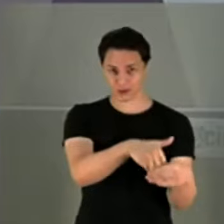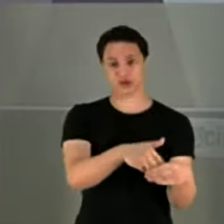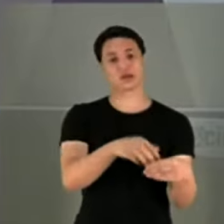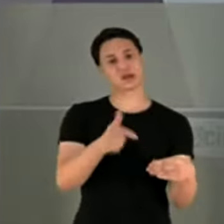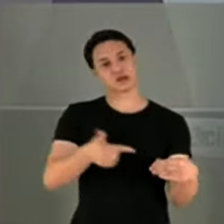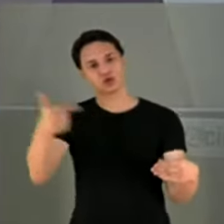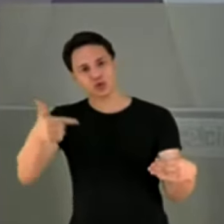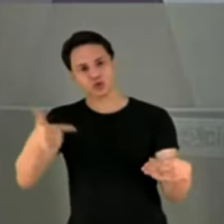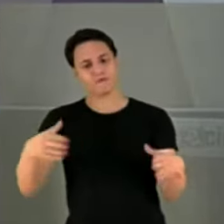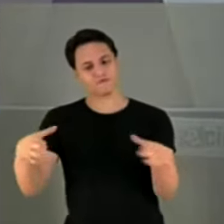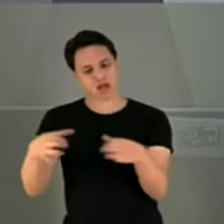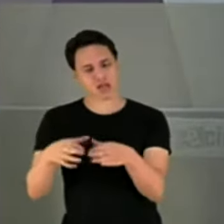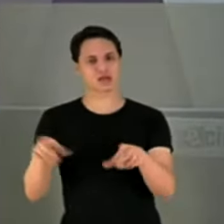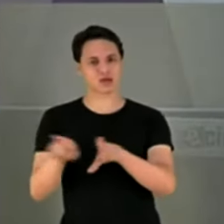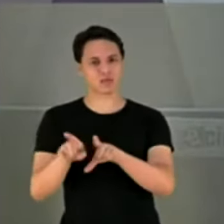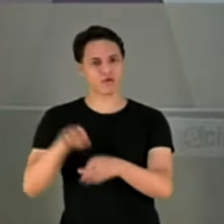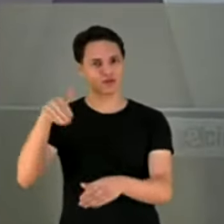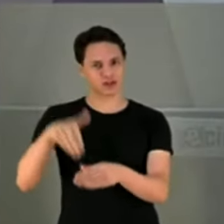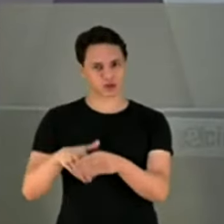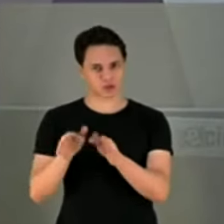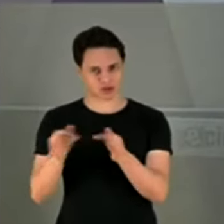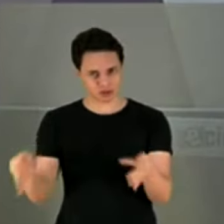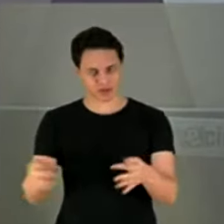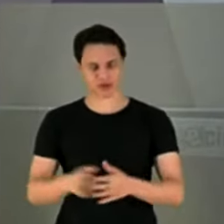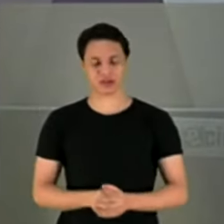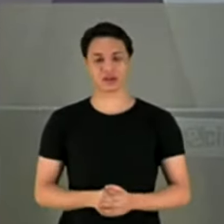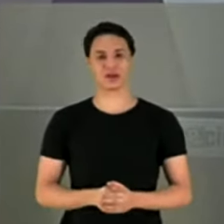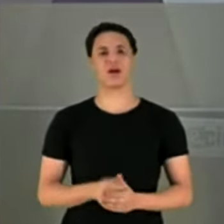votação do relatório, esse será o quórum da votação.